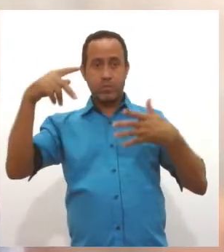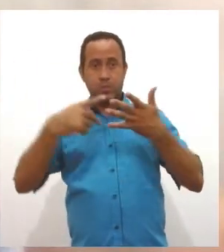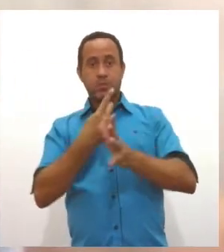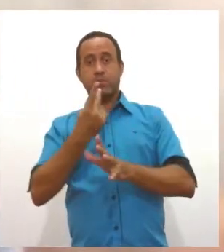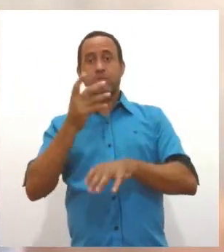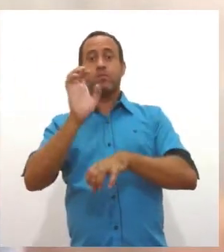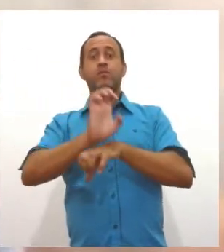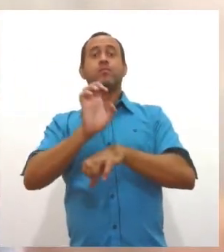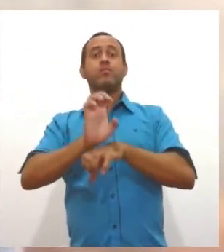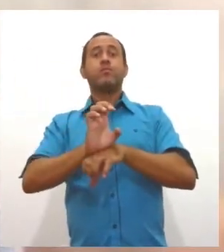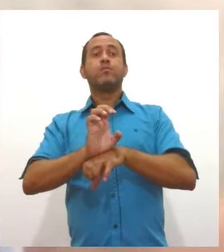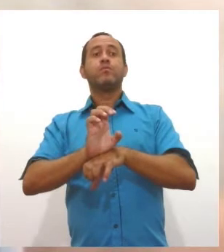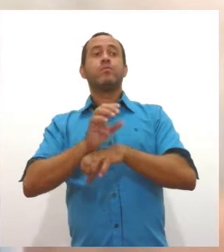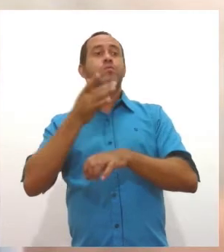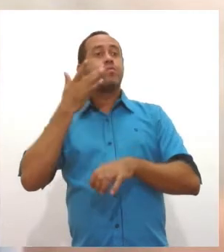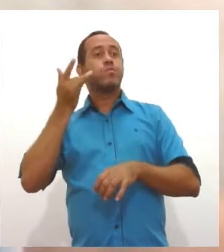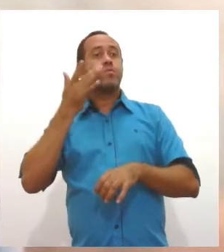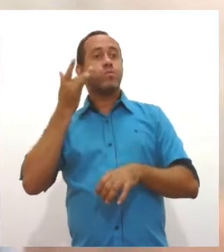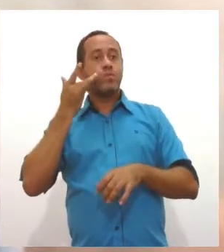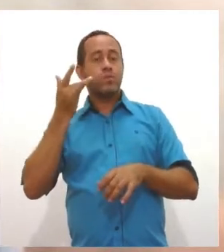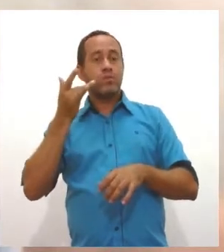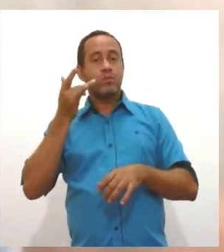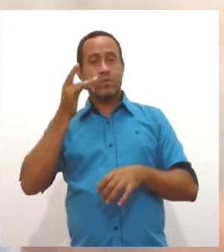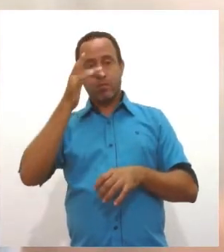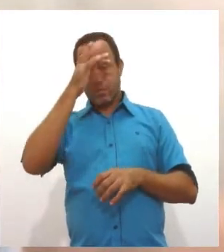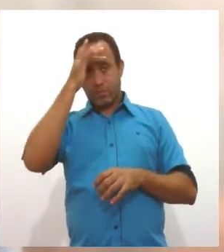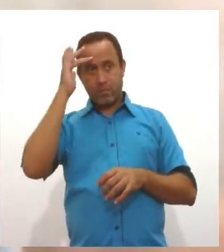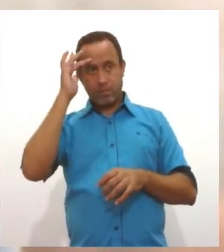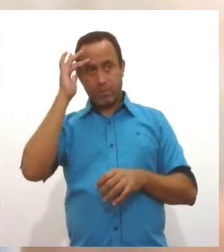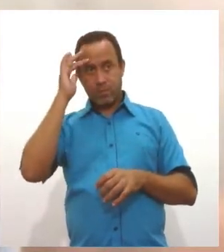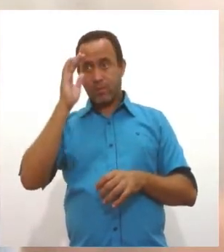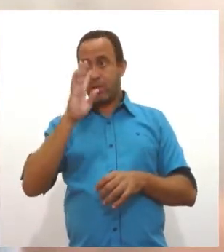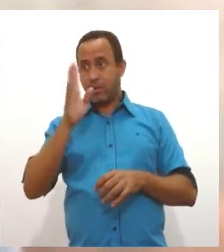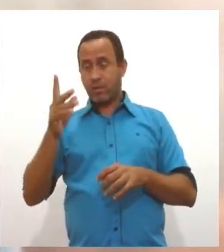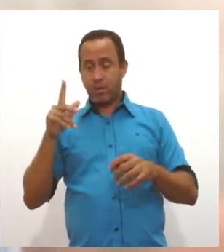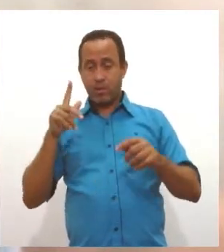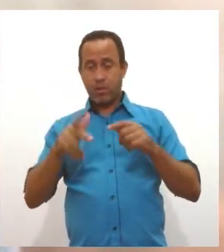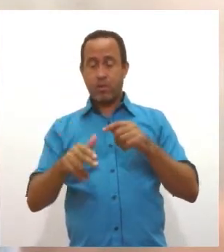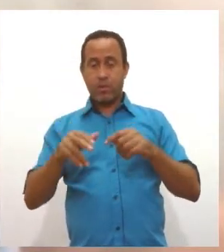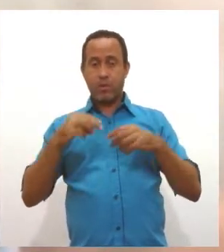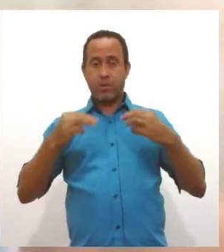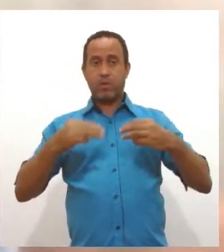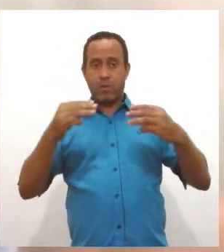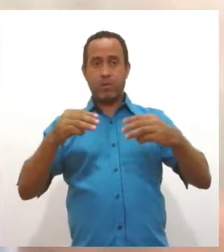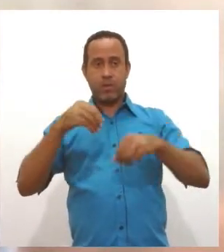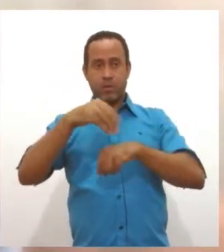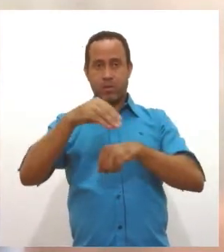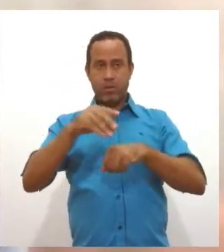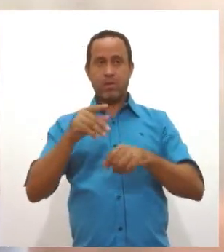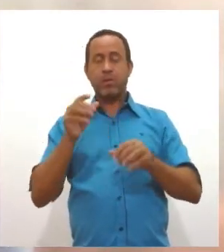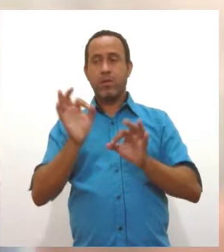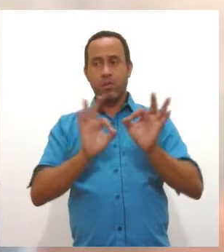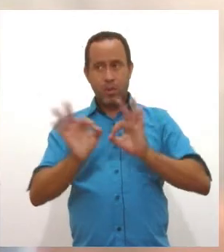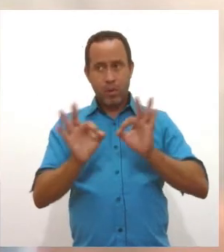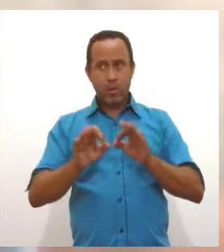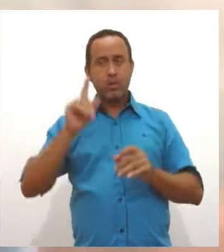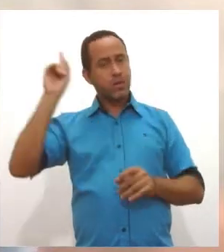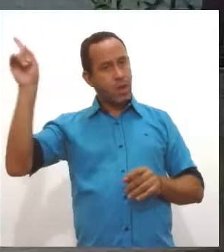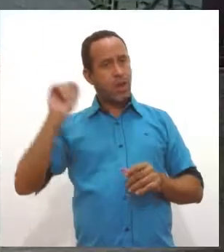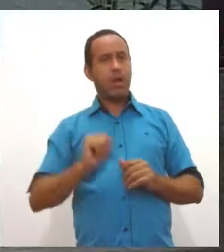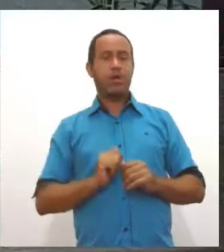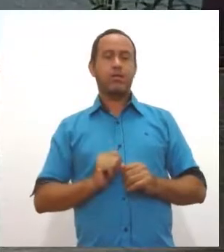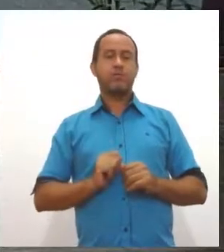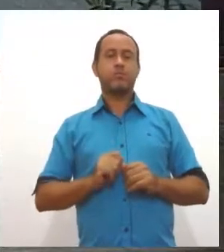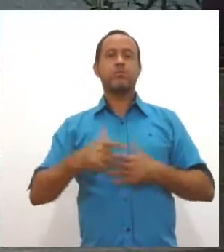estado do Ceará e, como cidadão, remedi a informação para o Ministério Público daquele estado tomar providência. Qual o papel do